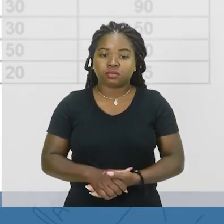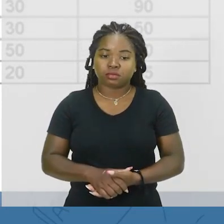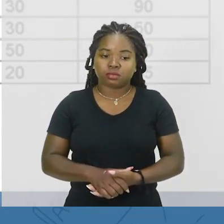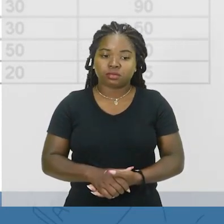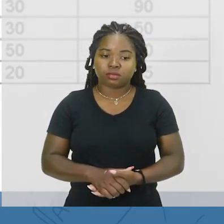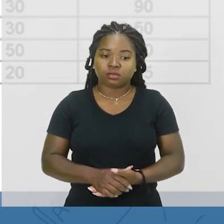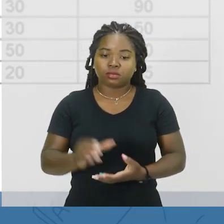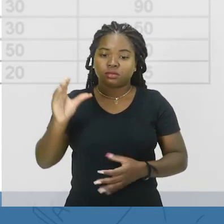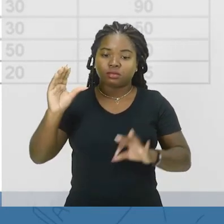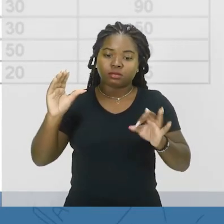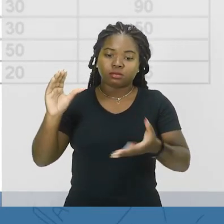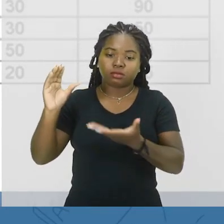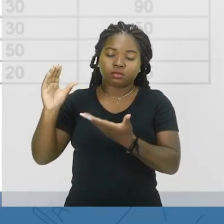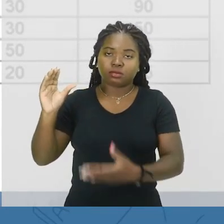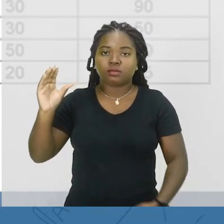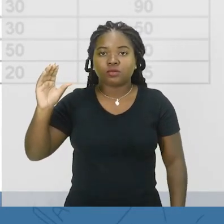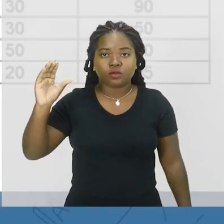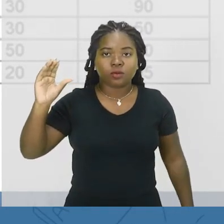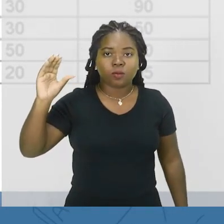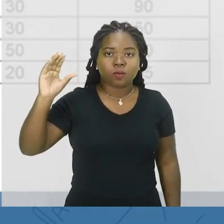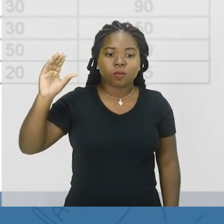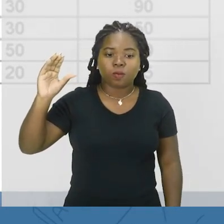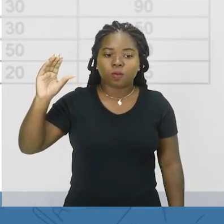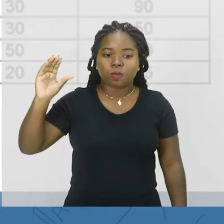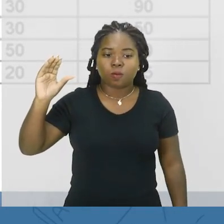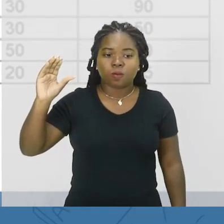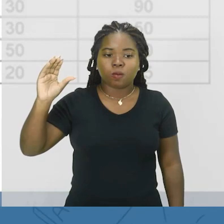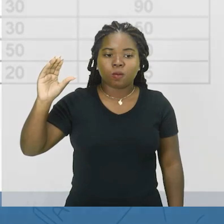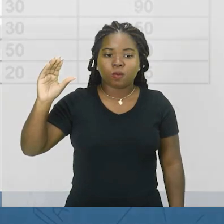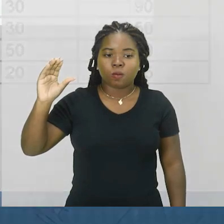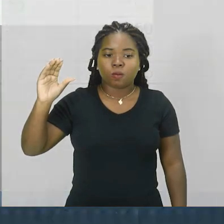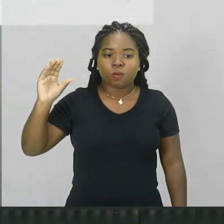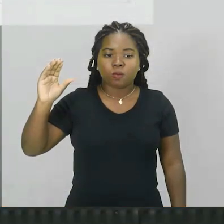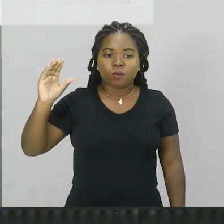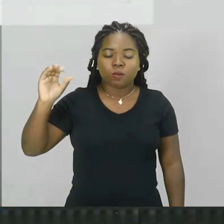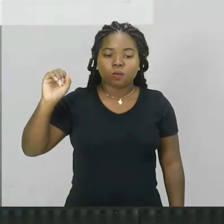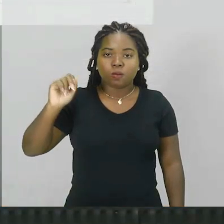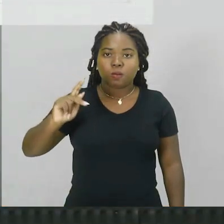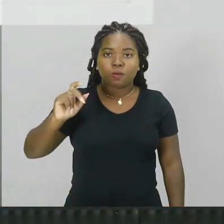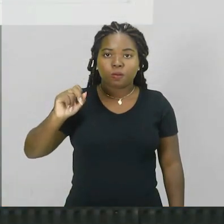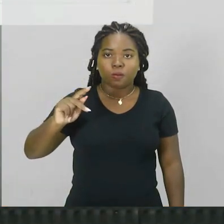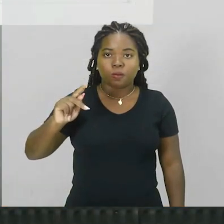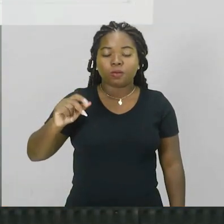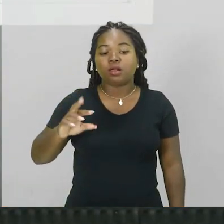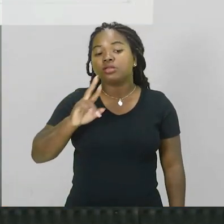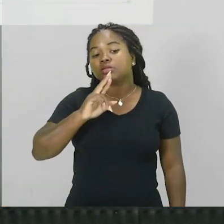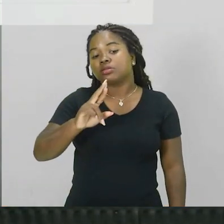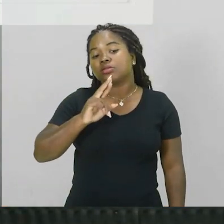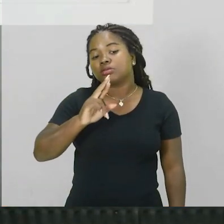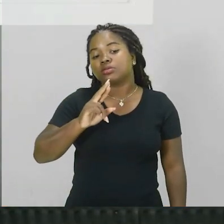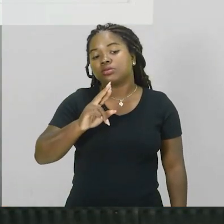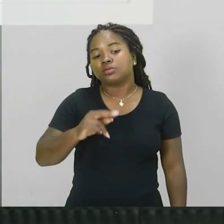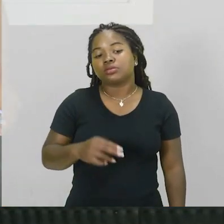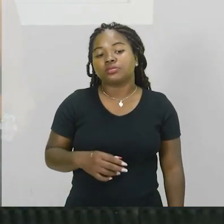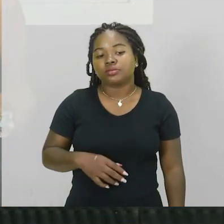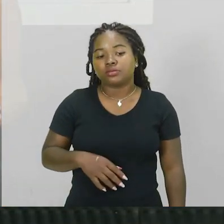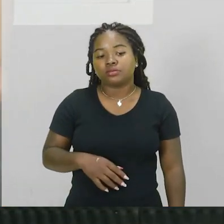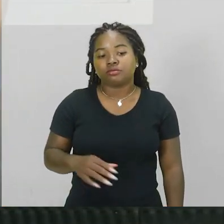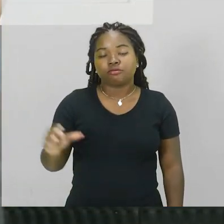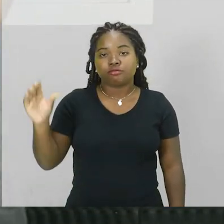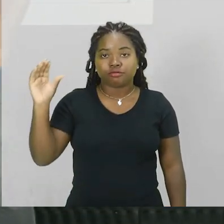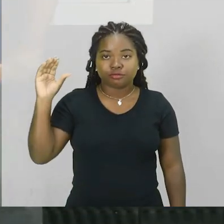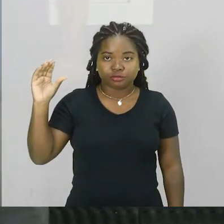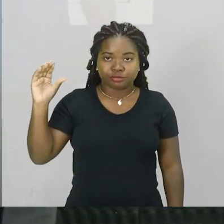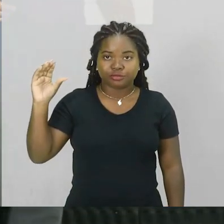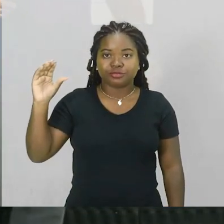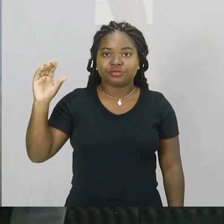para uma lente fotocromática que pode ser utilizada em óculos utilizada em óculos ok? então a resposta dentre as que estão aí só pode